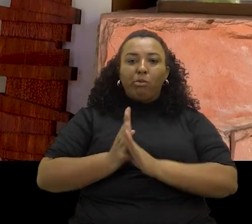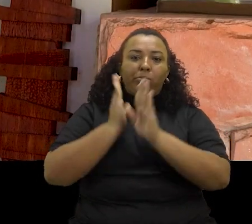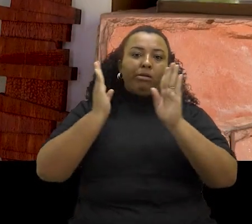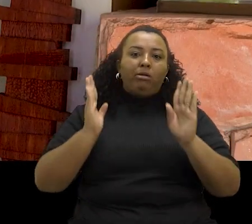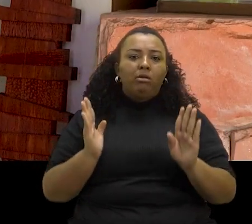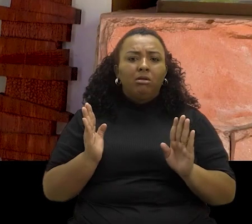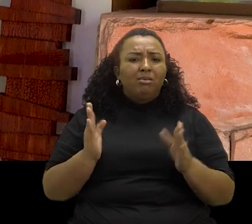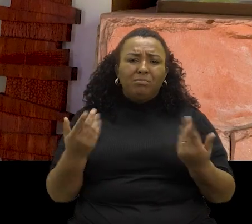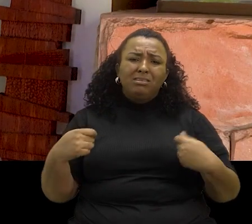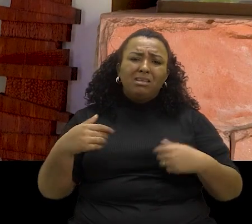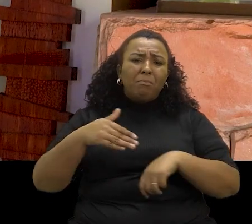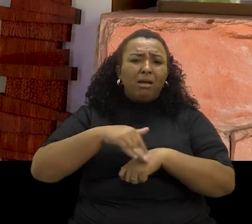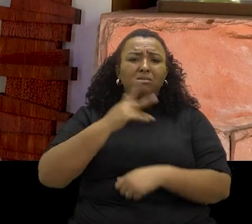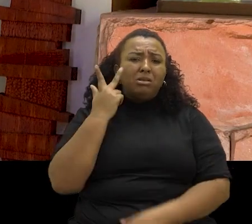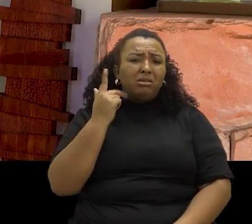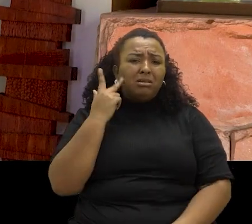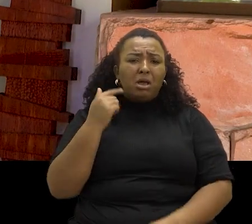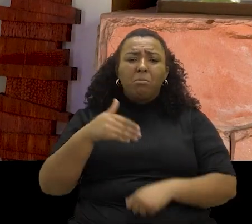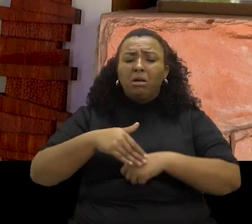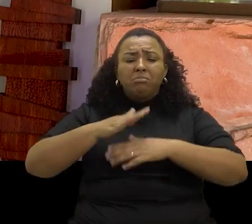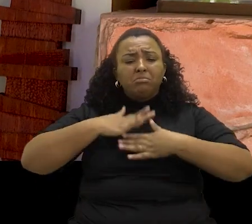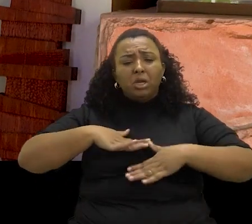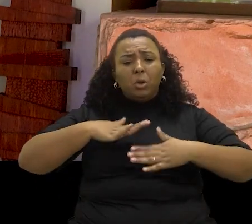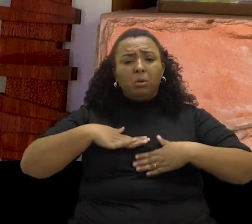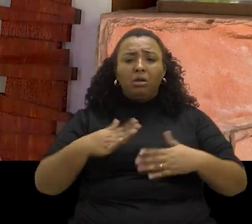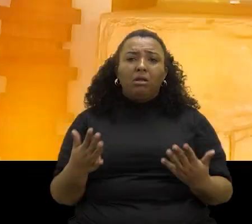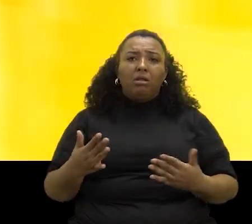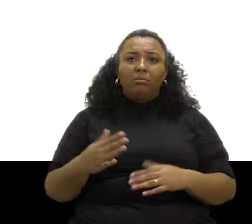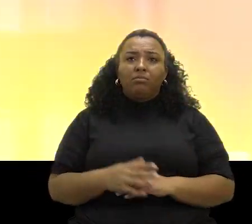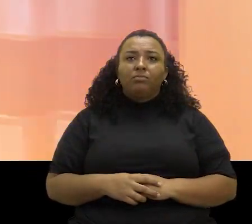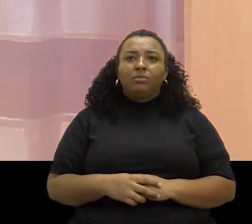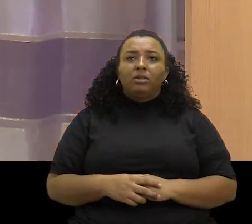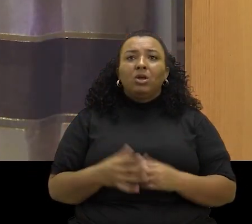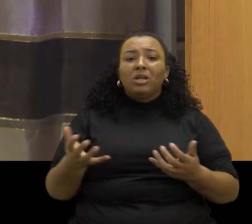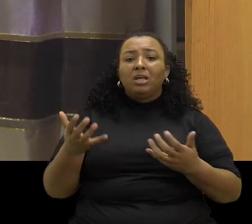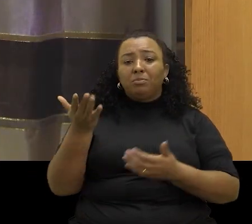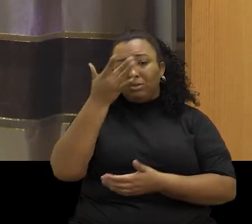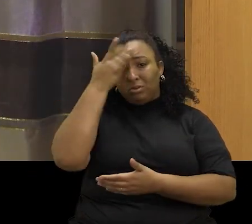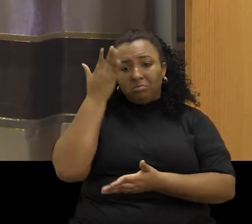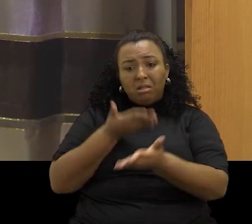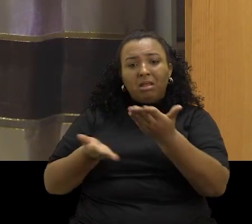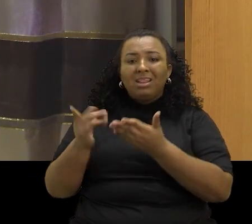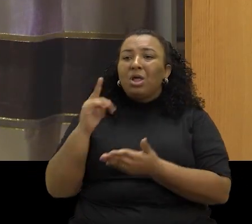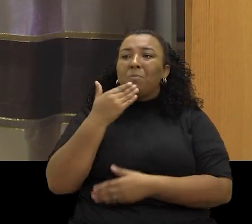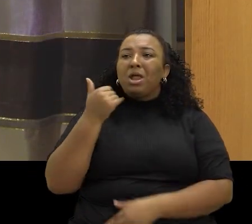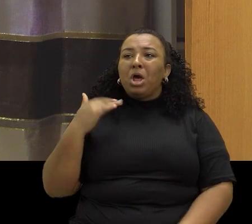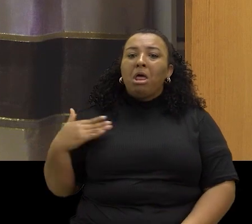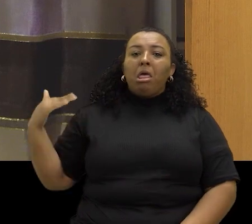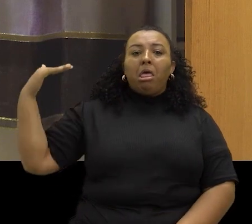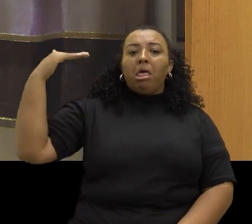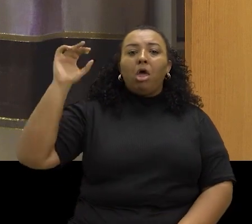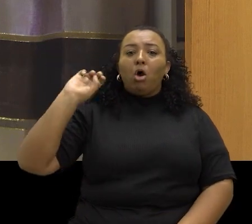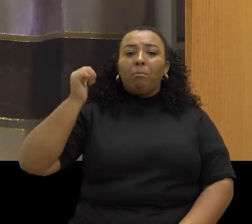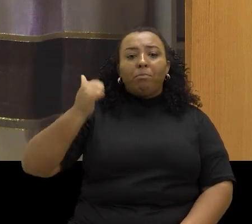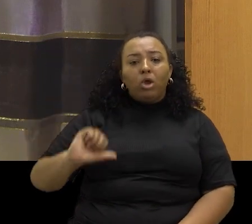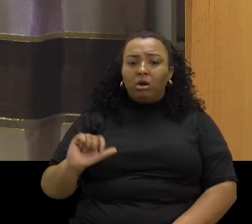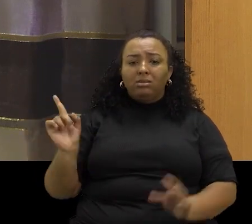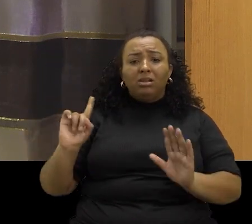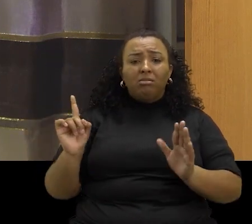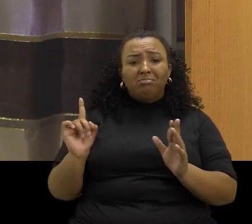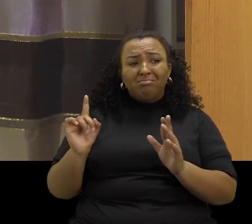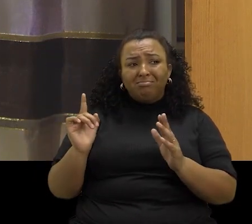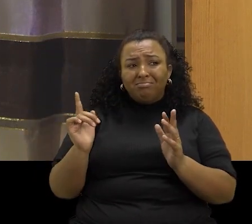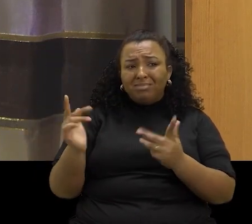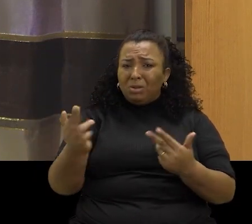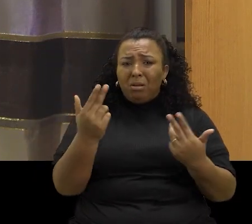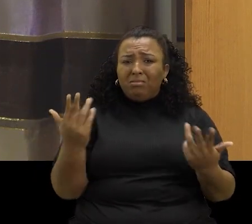menos, que sejam mais naturais, mais fluidas. Isso não seja uma questão, né? Eu quero realmente que as pessoas me tratem nem melhor, nem pior do que elas.